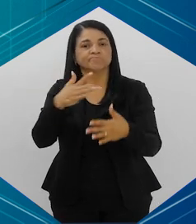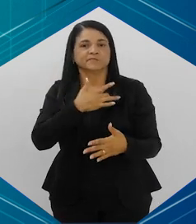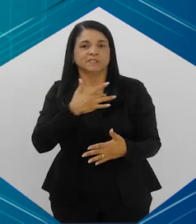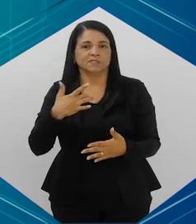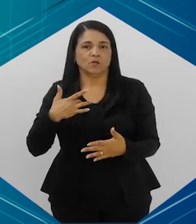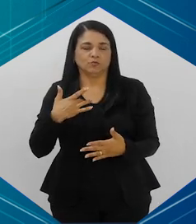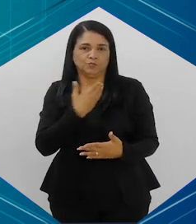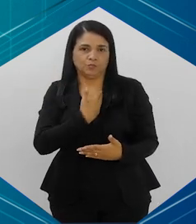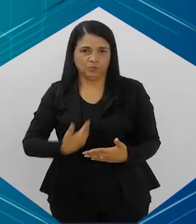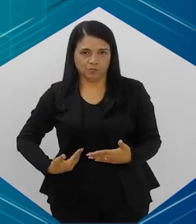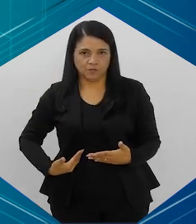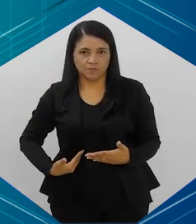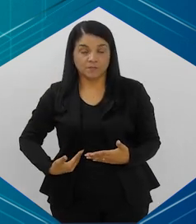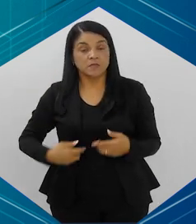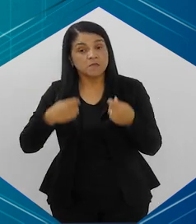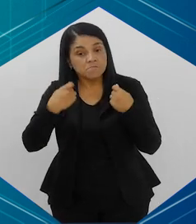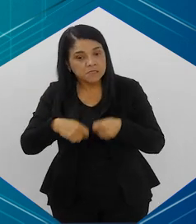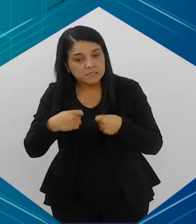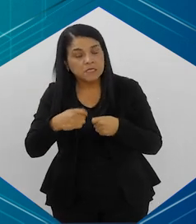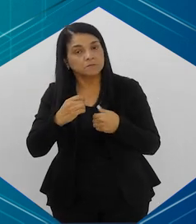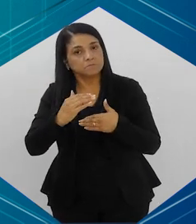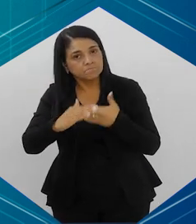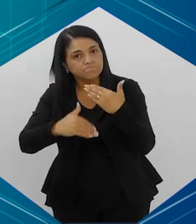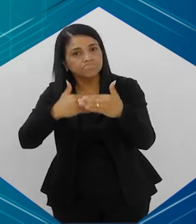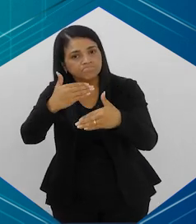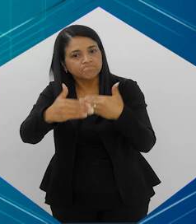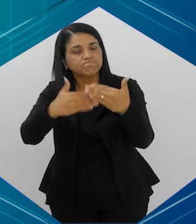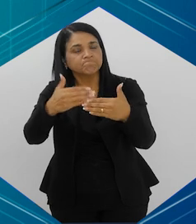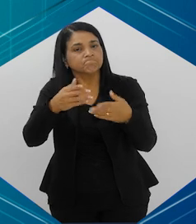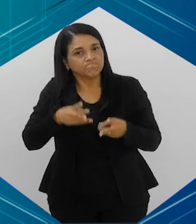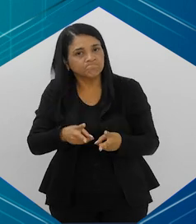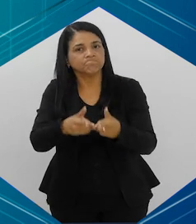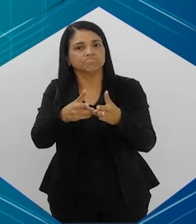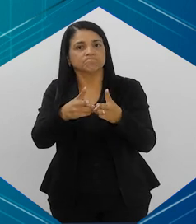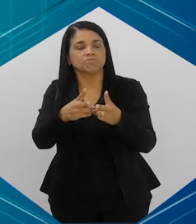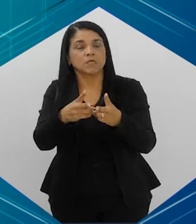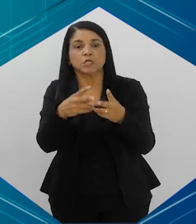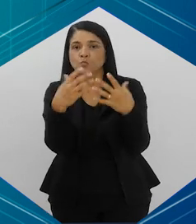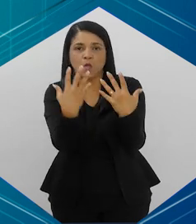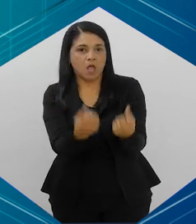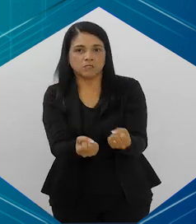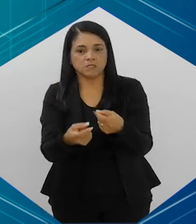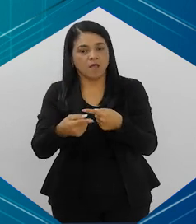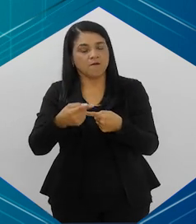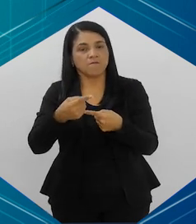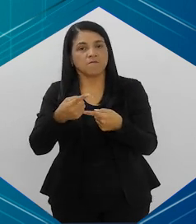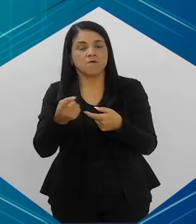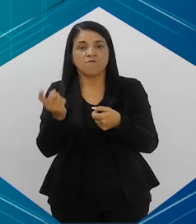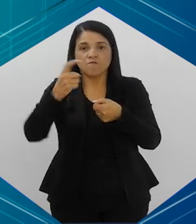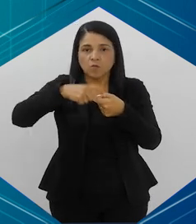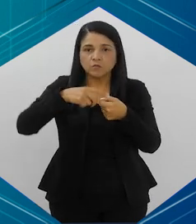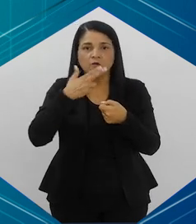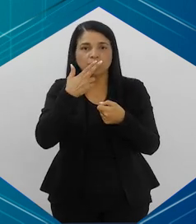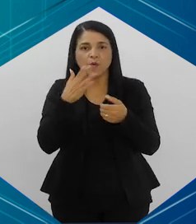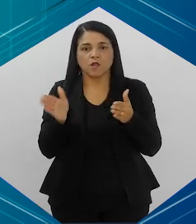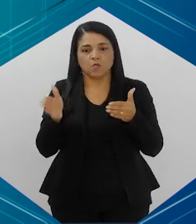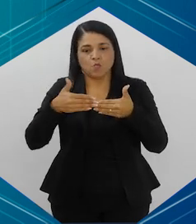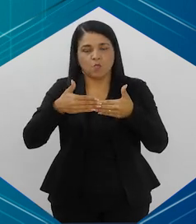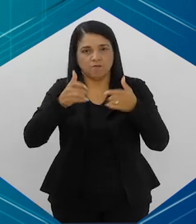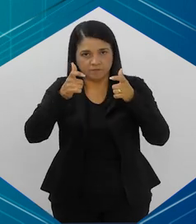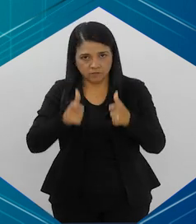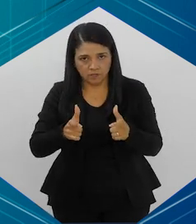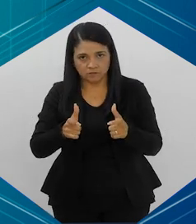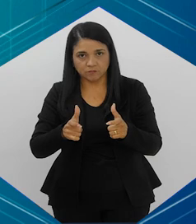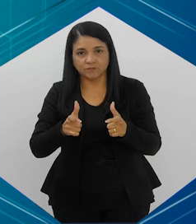avançamos na saúde pública e quanto precisamos avançar ainda e não permitir que se volte a fumar em